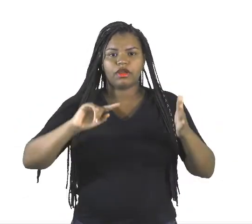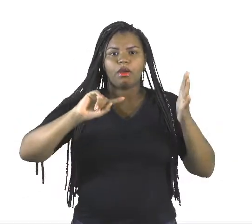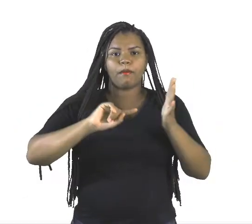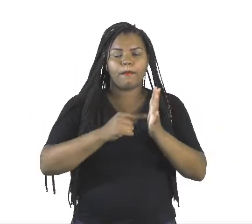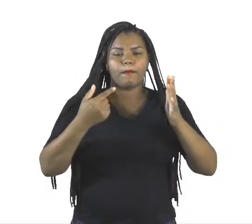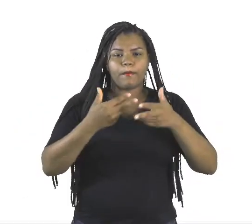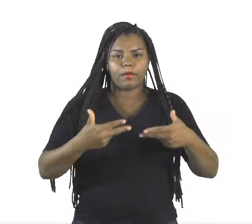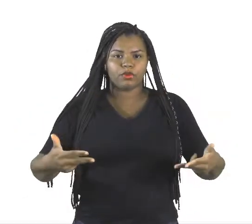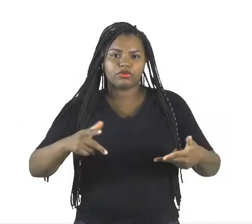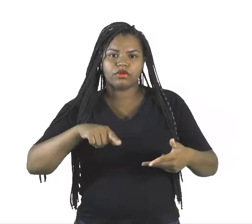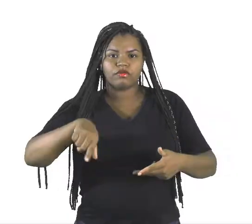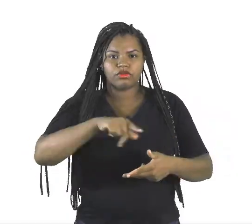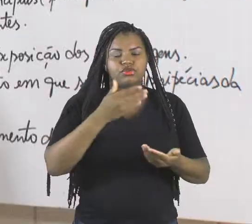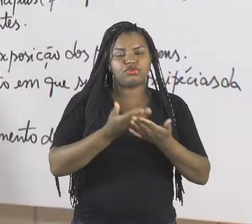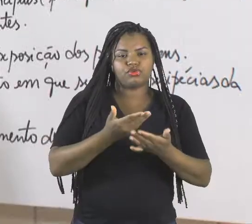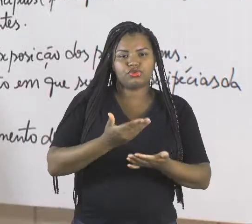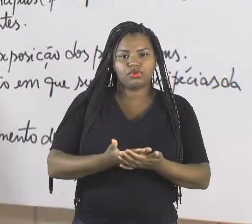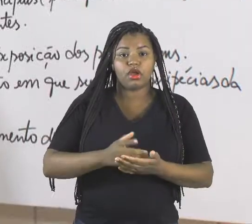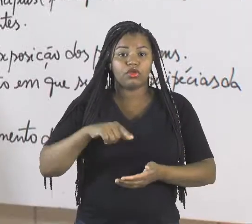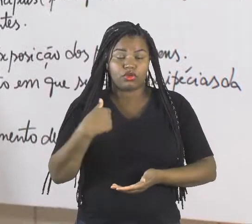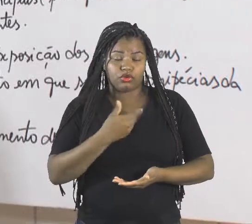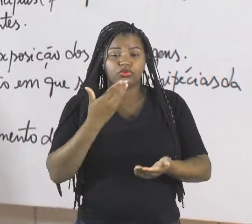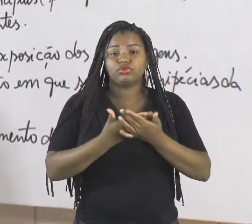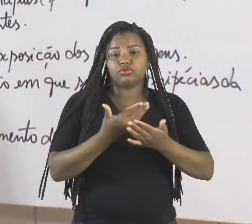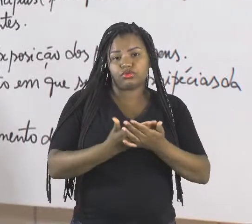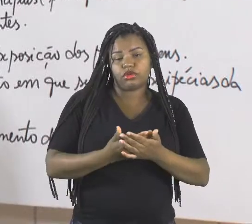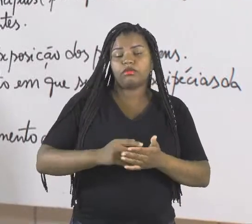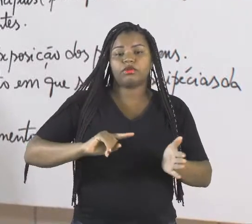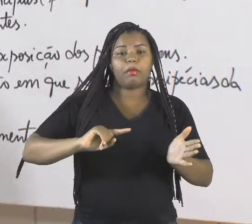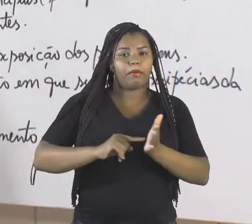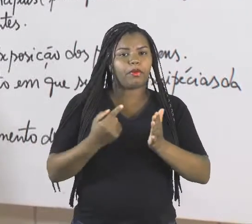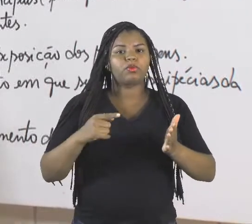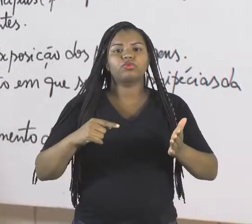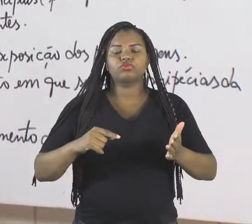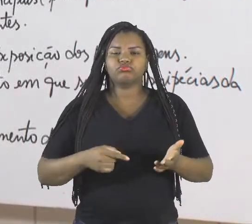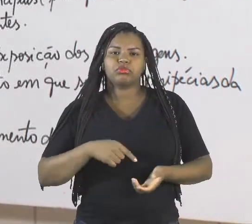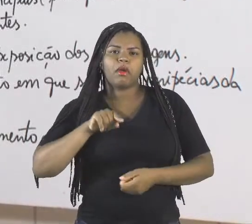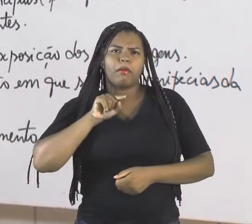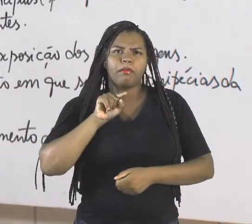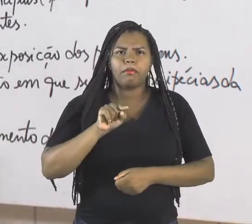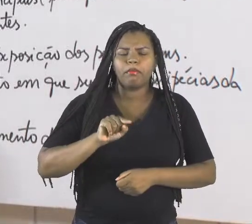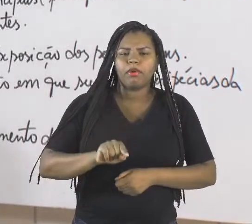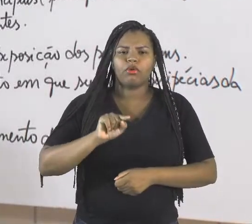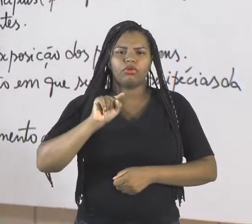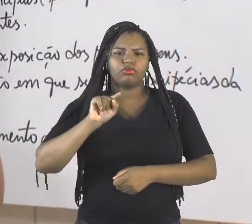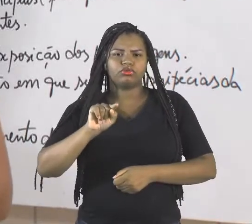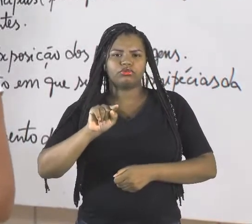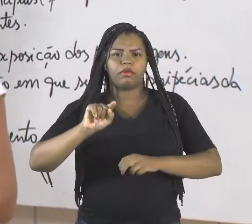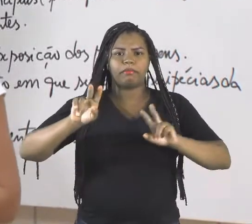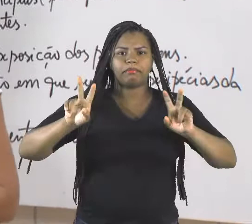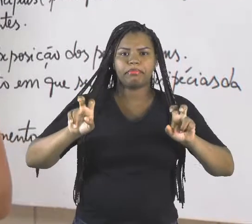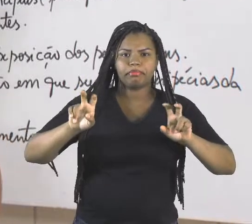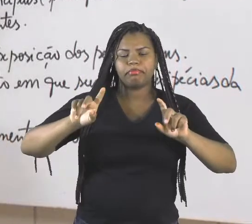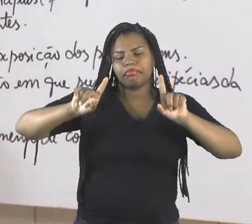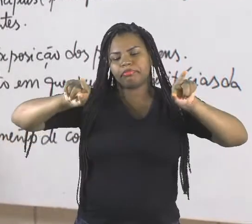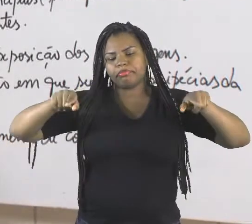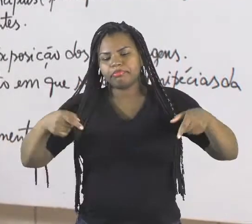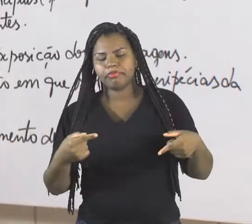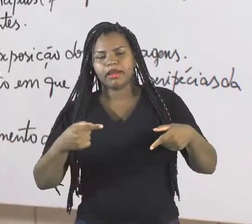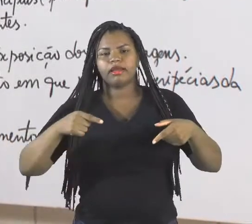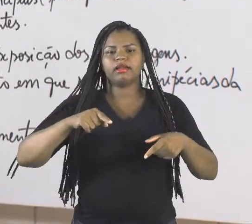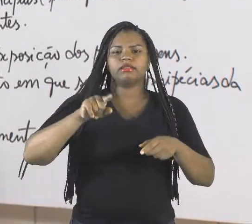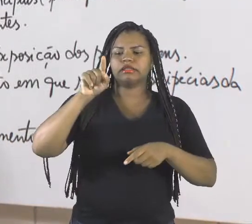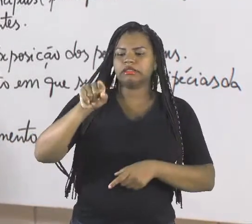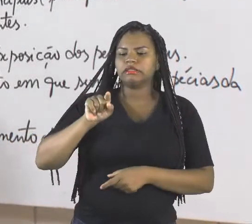estudados. Nós estudamos sobre os sinais de pontuação. Dois pontos, parênteses, exclamação, interrogação.